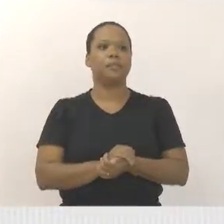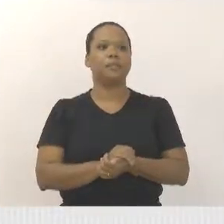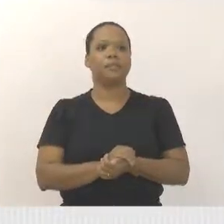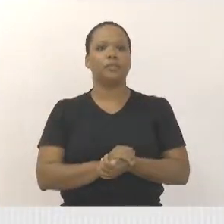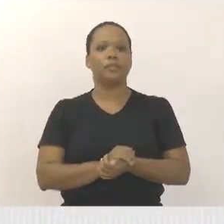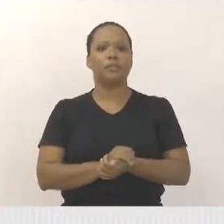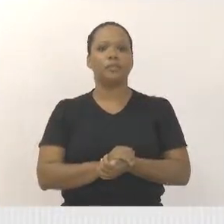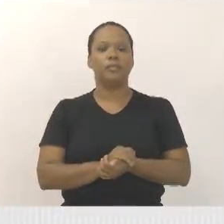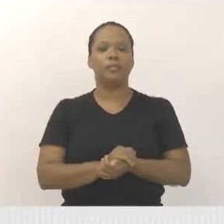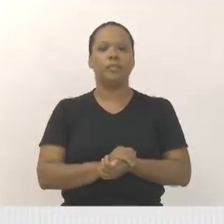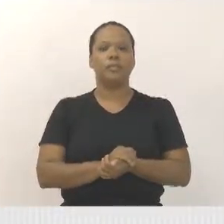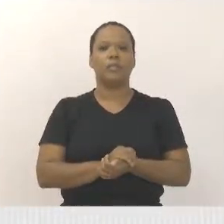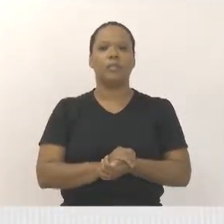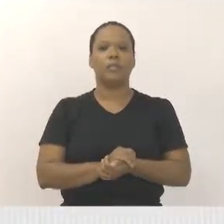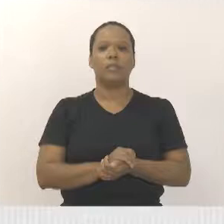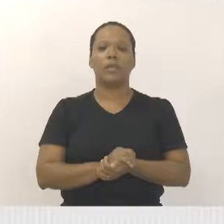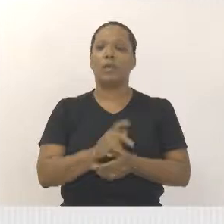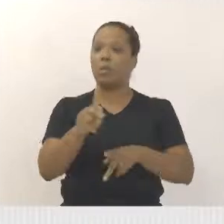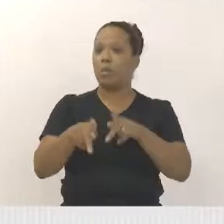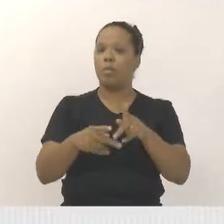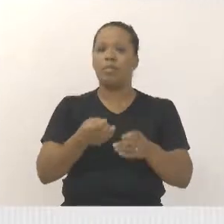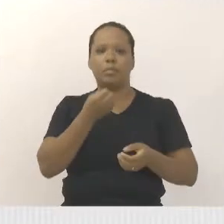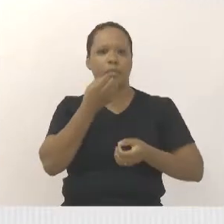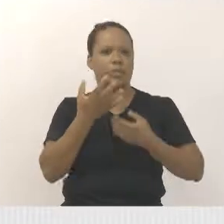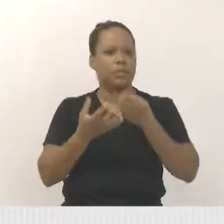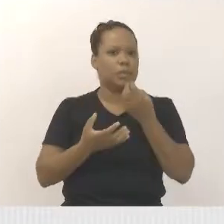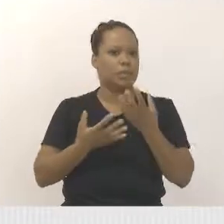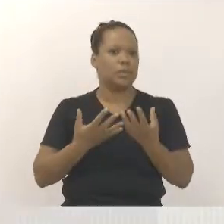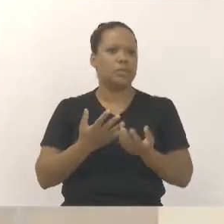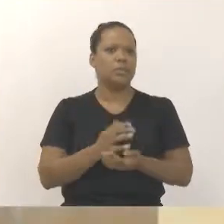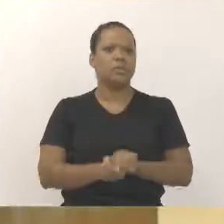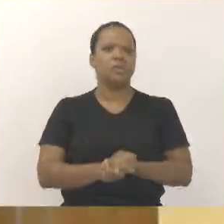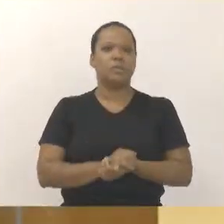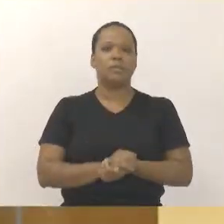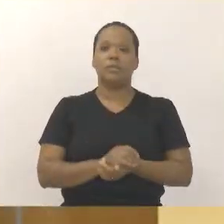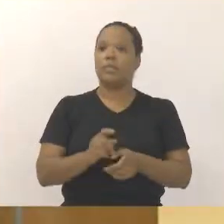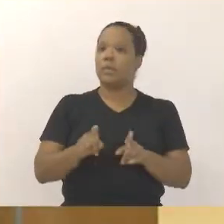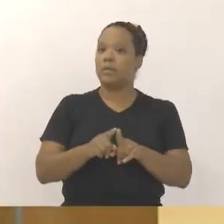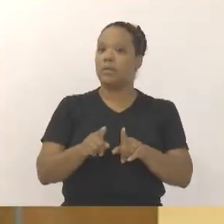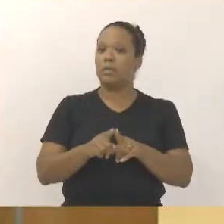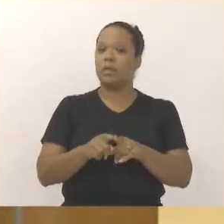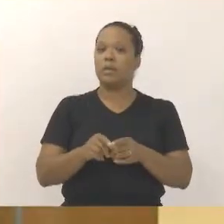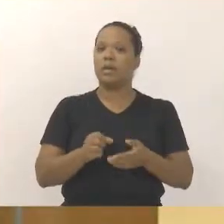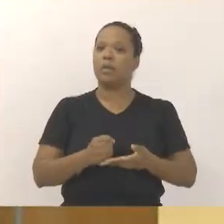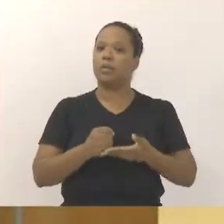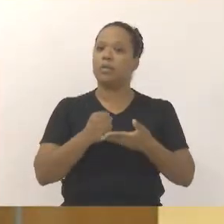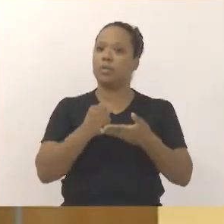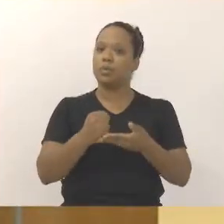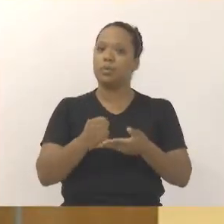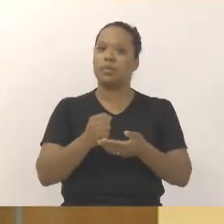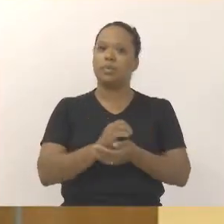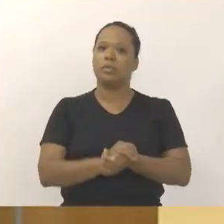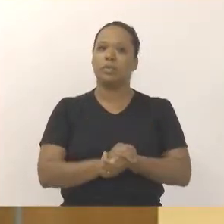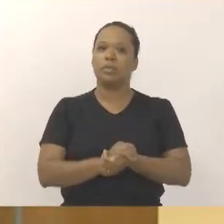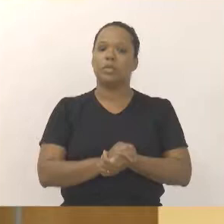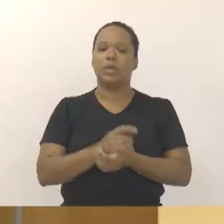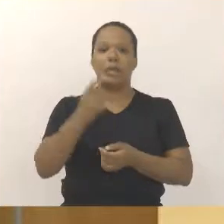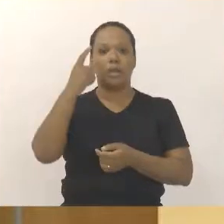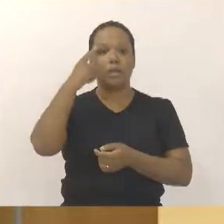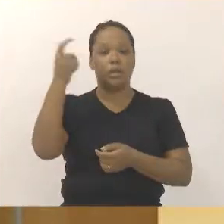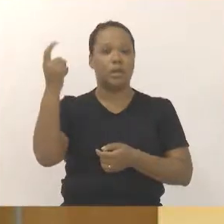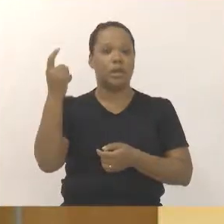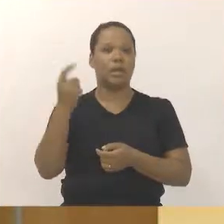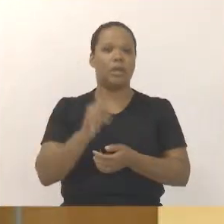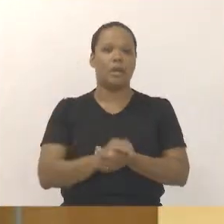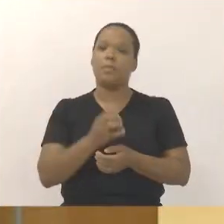reivindicações da população e poder ainda, vereador Abdel, presidente, somar junto com esse projeto, se as ideias forem